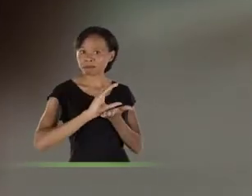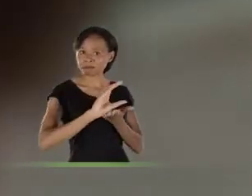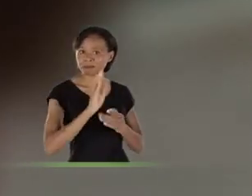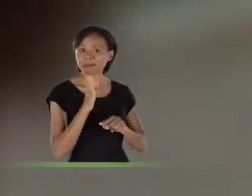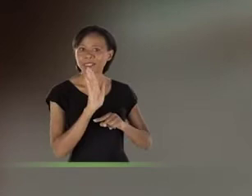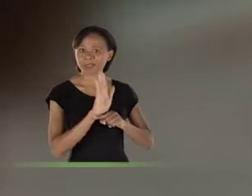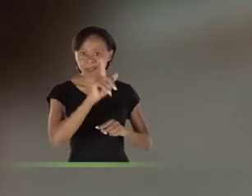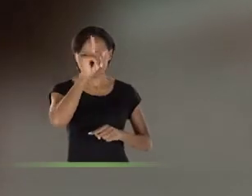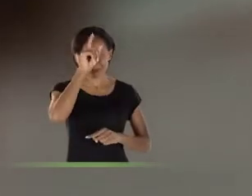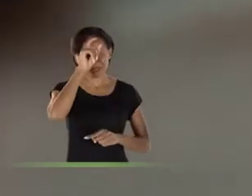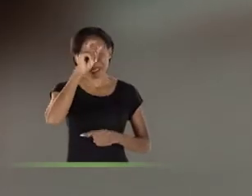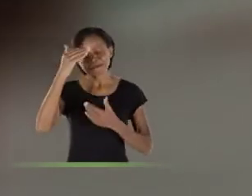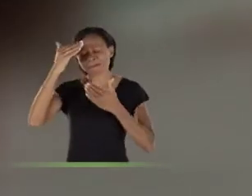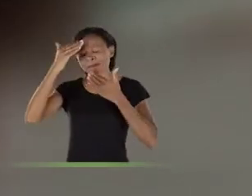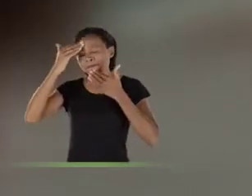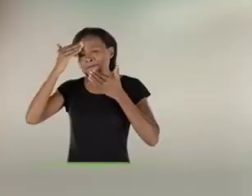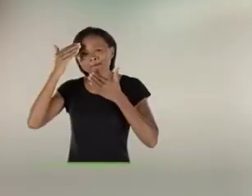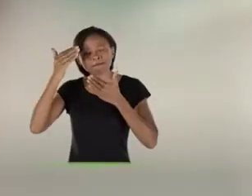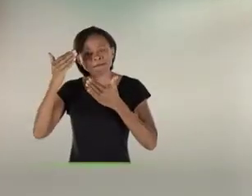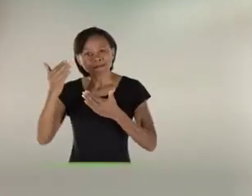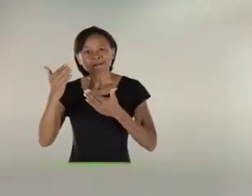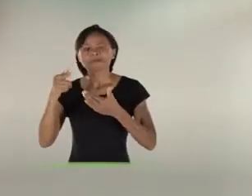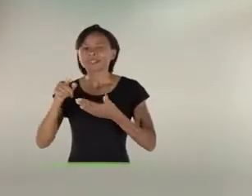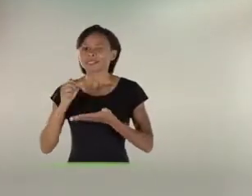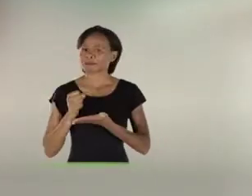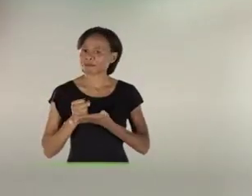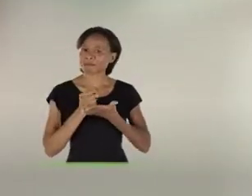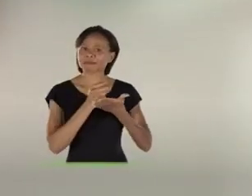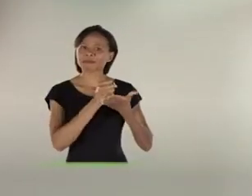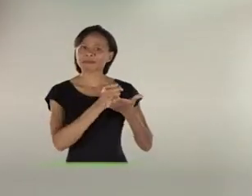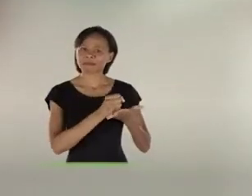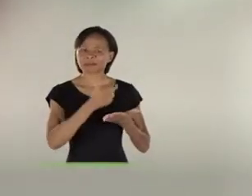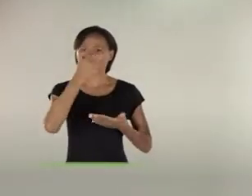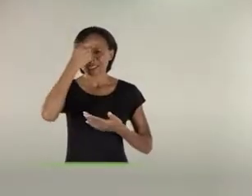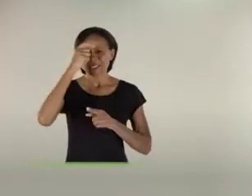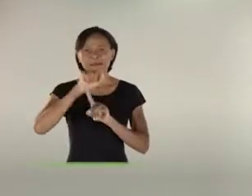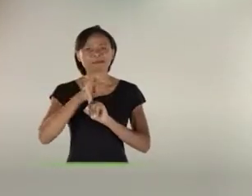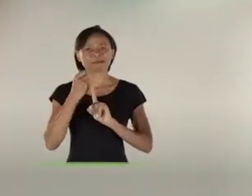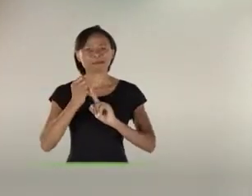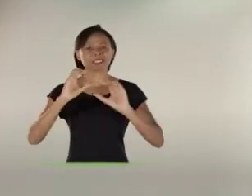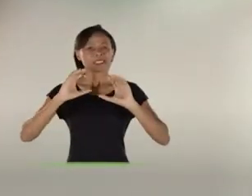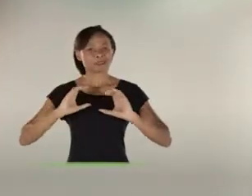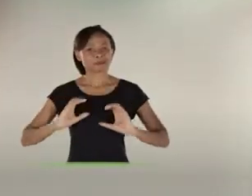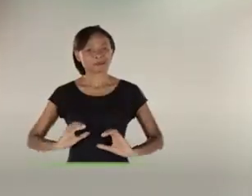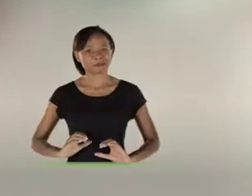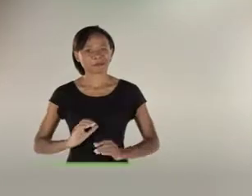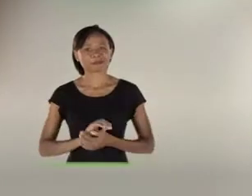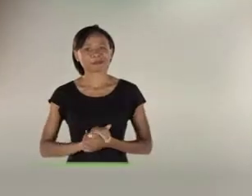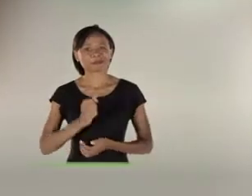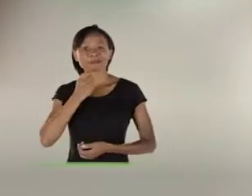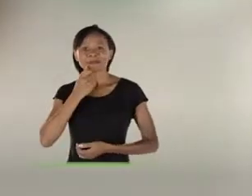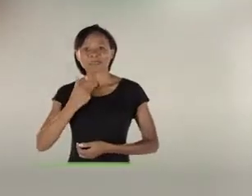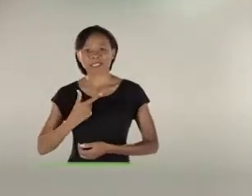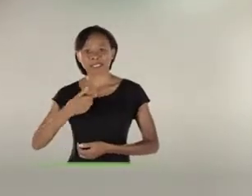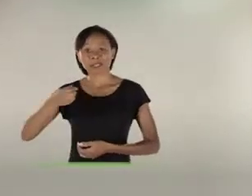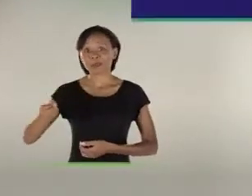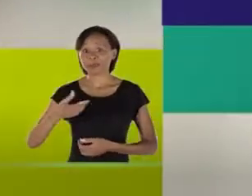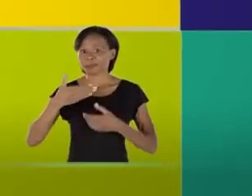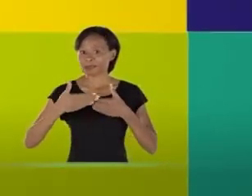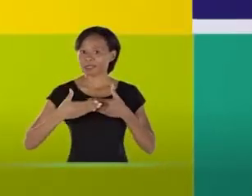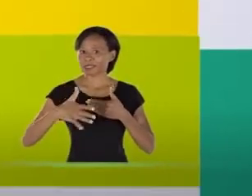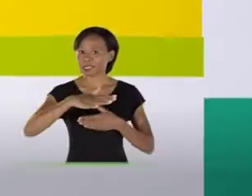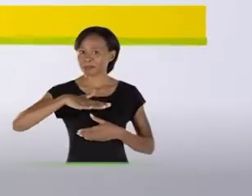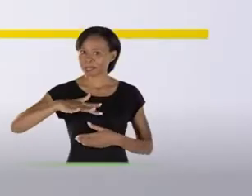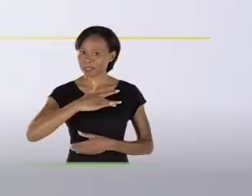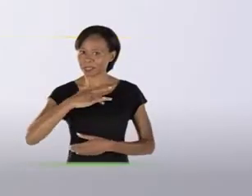parlamentar em prol do nosso hospital. O meu muito obrigada por esse gesto que demonstra consciência social e cidadã.